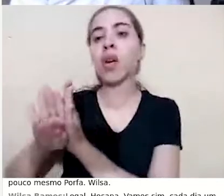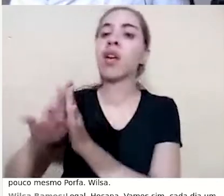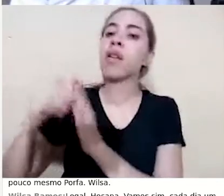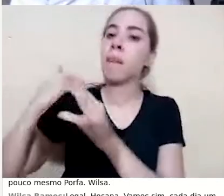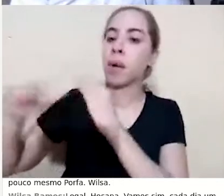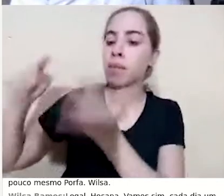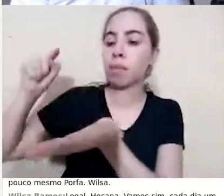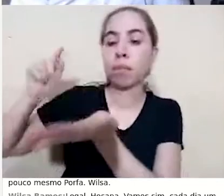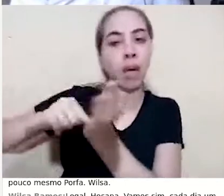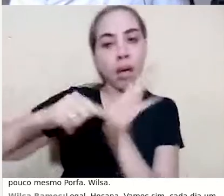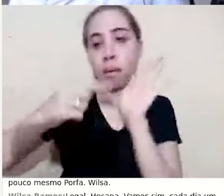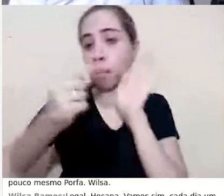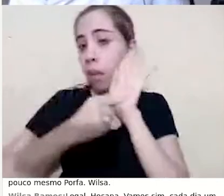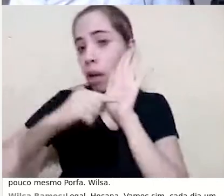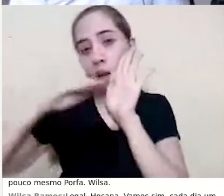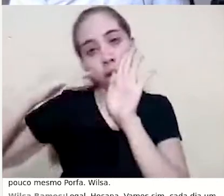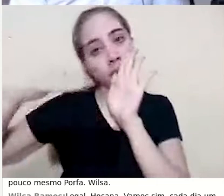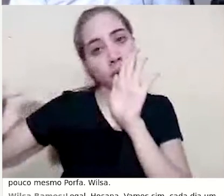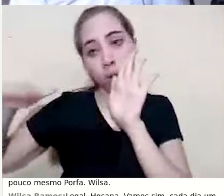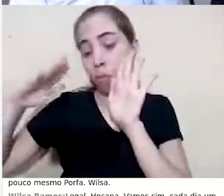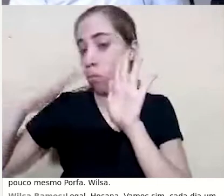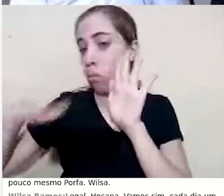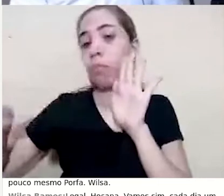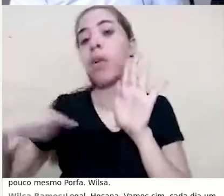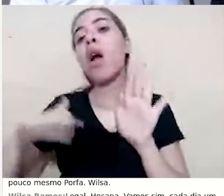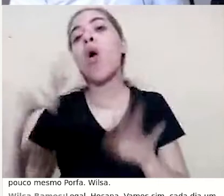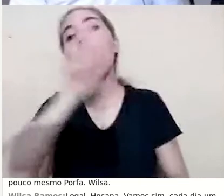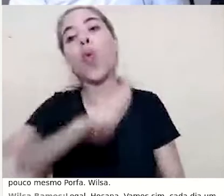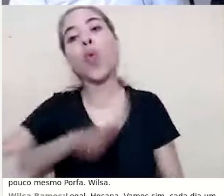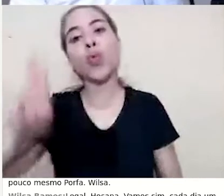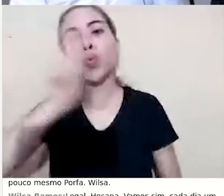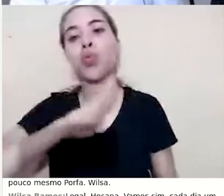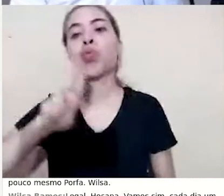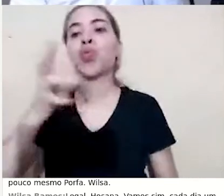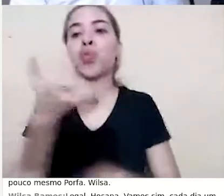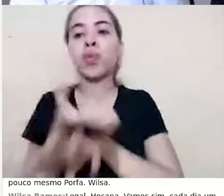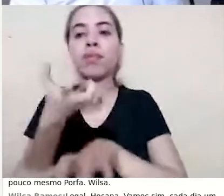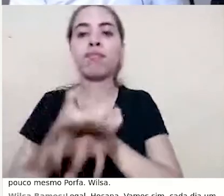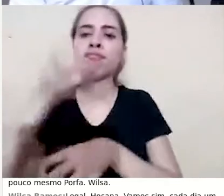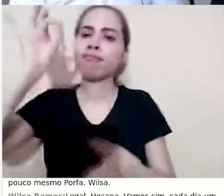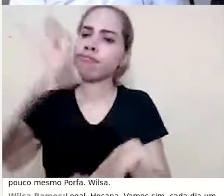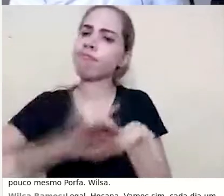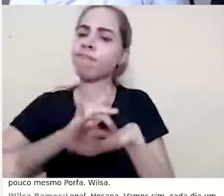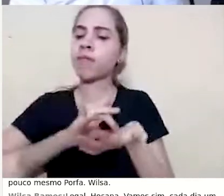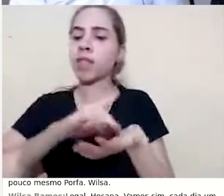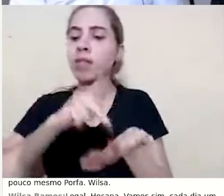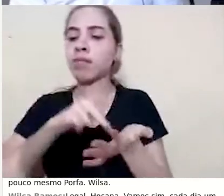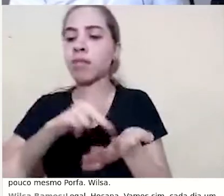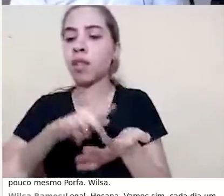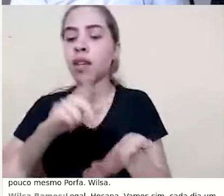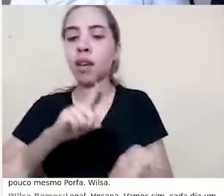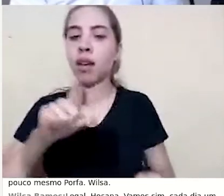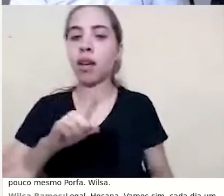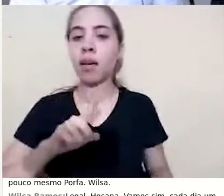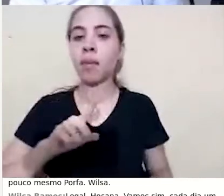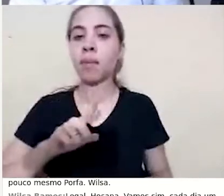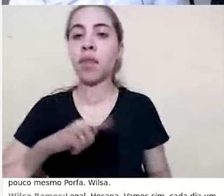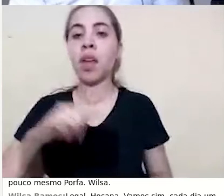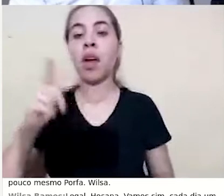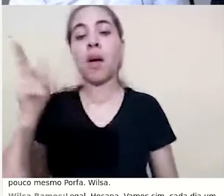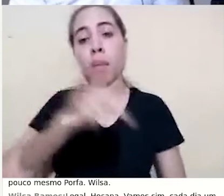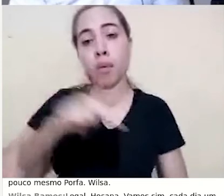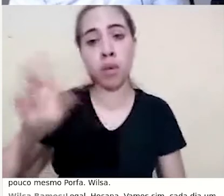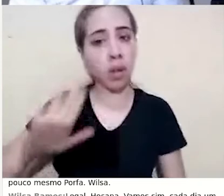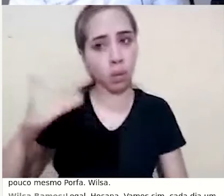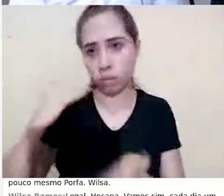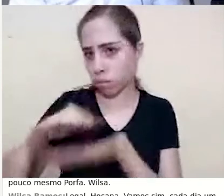pessoas. Aqui, como eu estou usando uma disciplina real, então, que tem uma professora associada a ela, eu não vou enviar